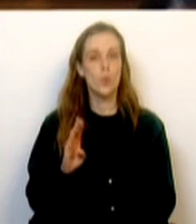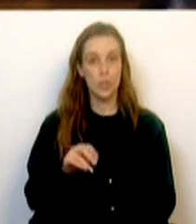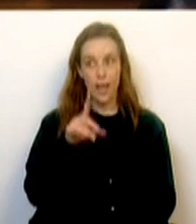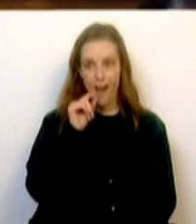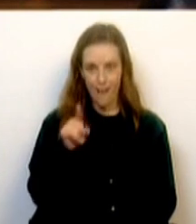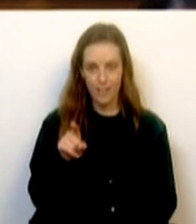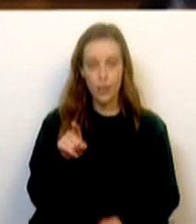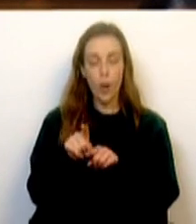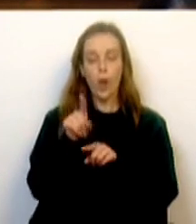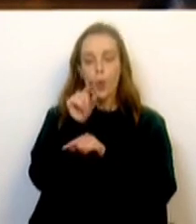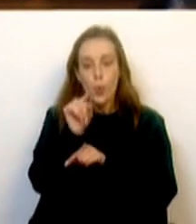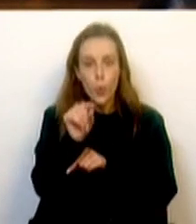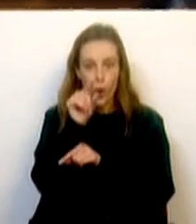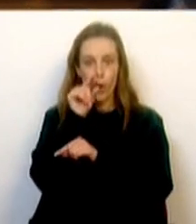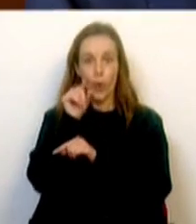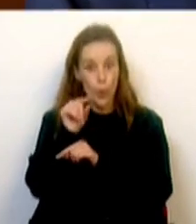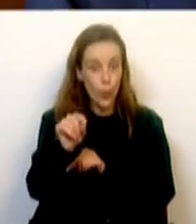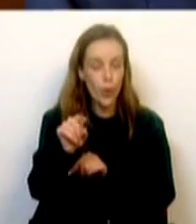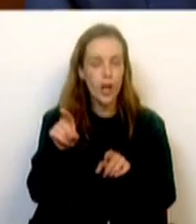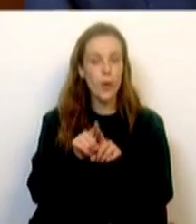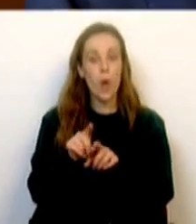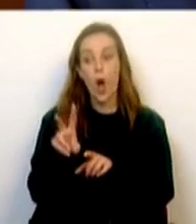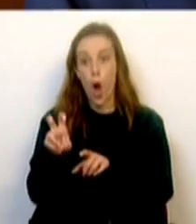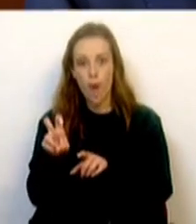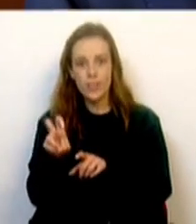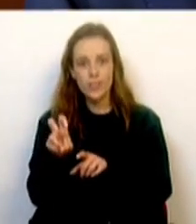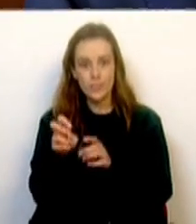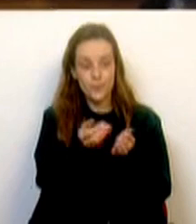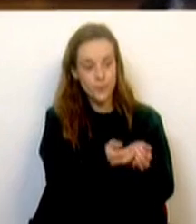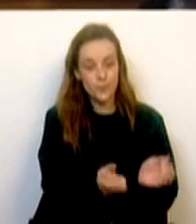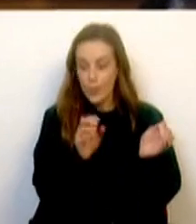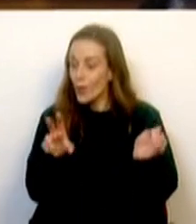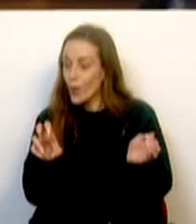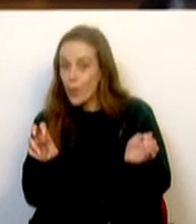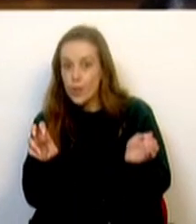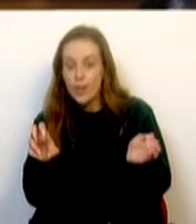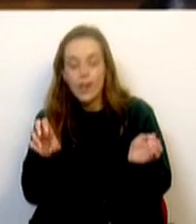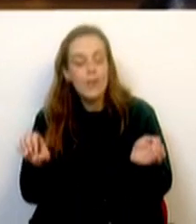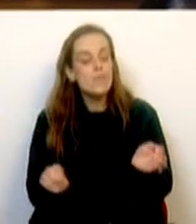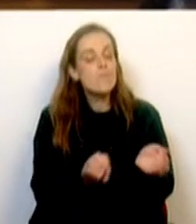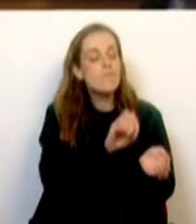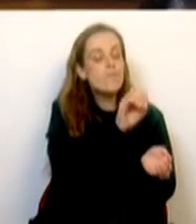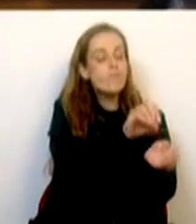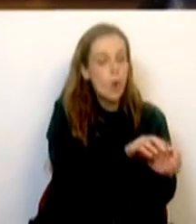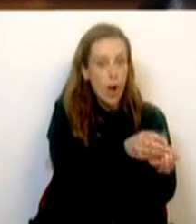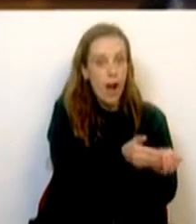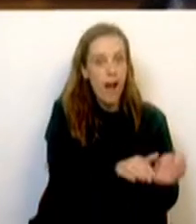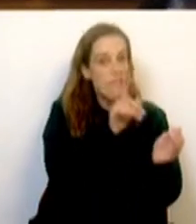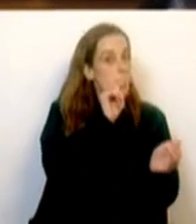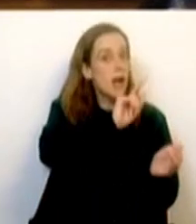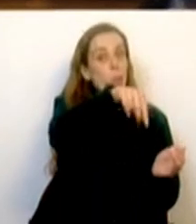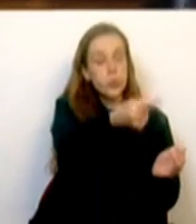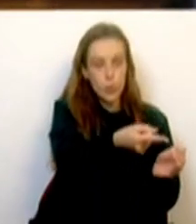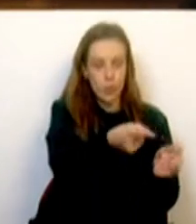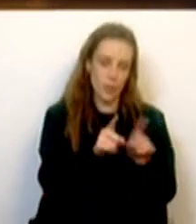árvores que põem os ovos no ninho que outros constroem. E, portanto, também é justo reconhecer o trabalho